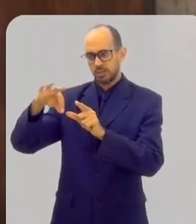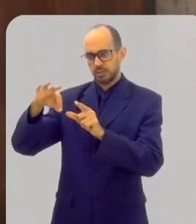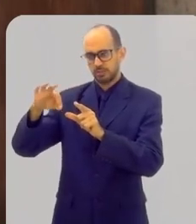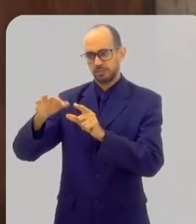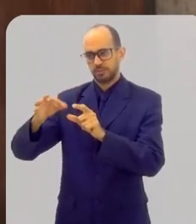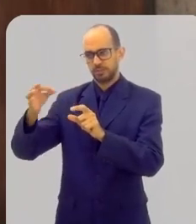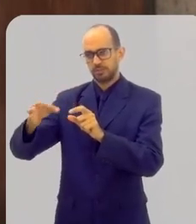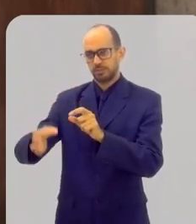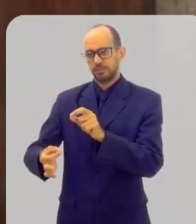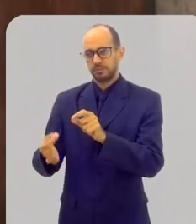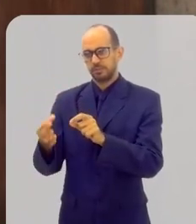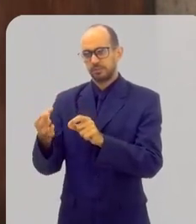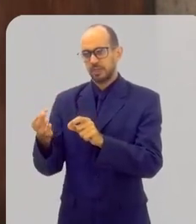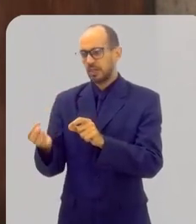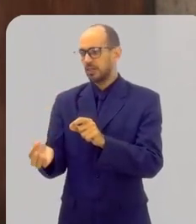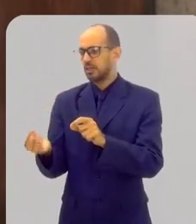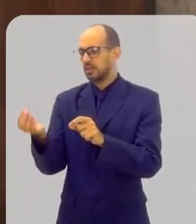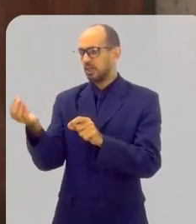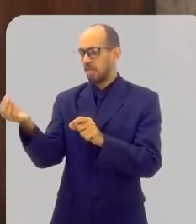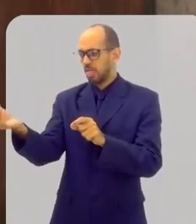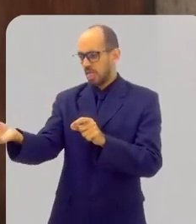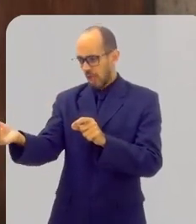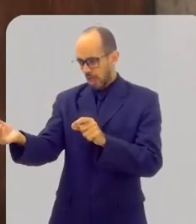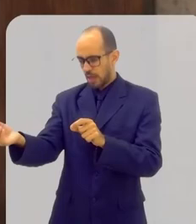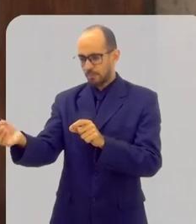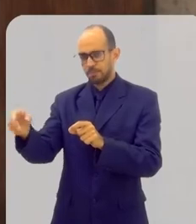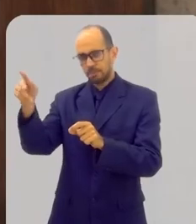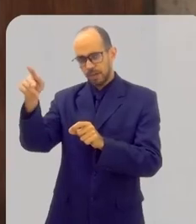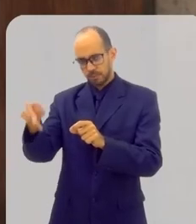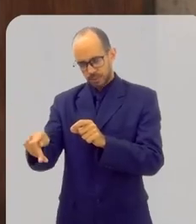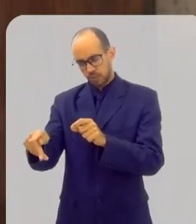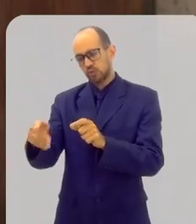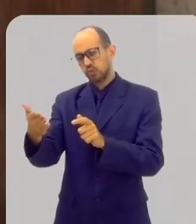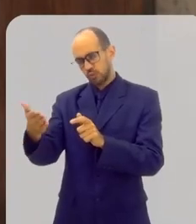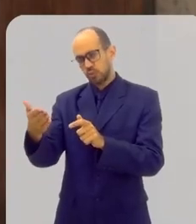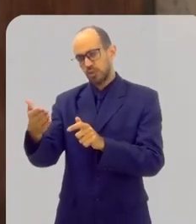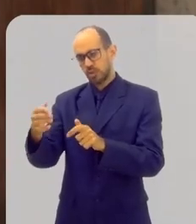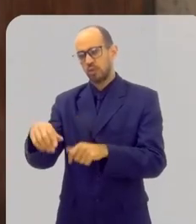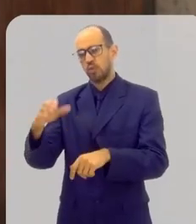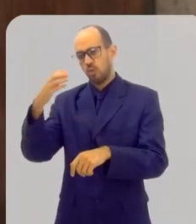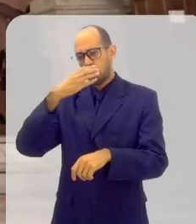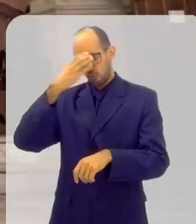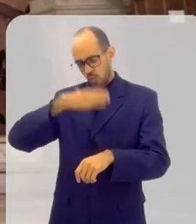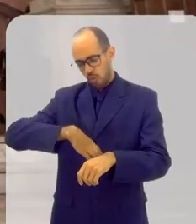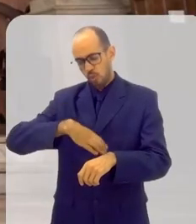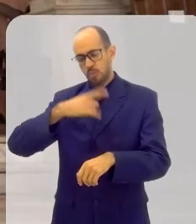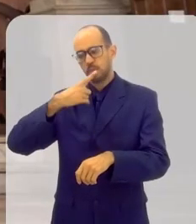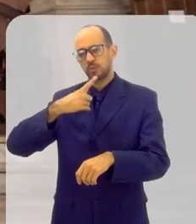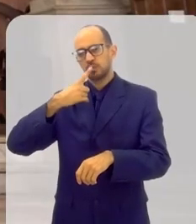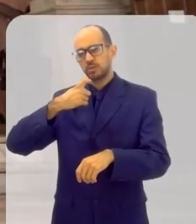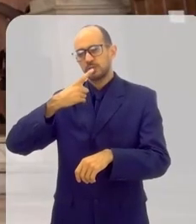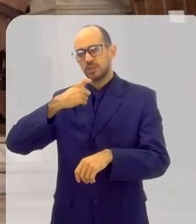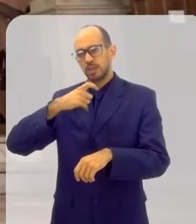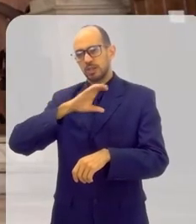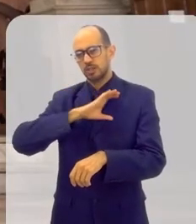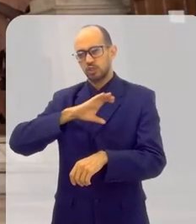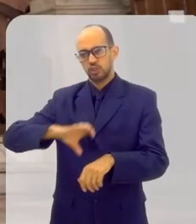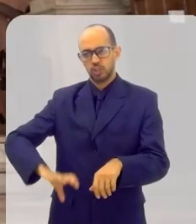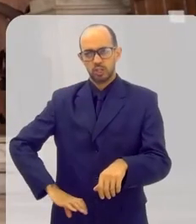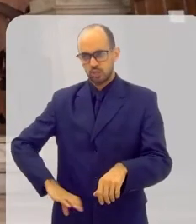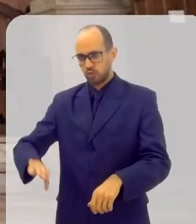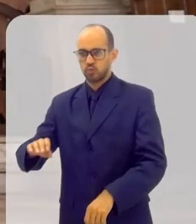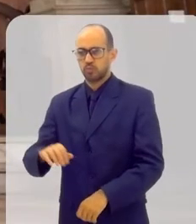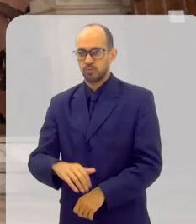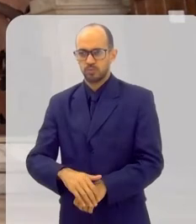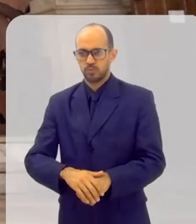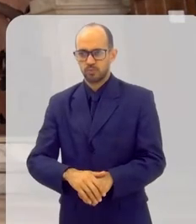no vinho consagrado, no sangue de Cristo, e aí, então, dá o corpo e o sangue de Cristo. Sempre para nós, em duas